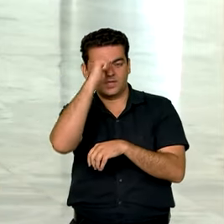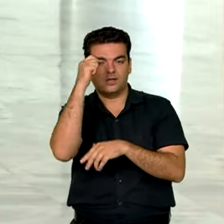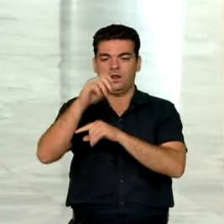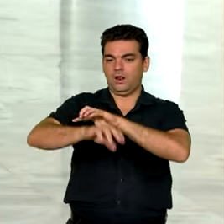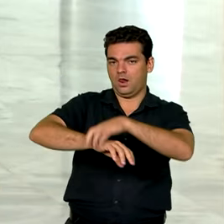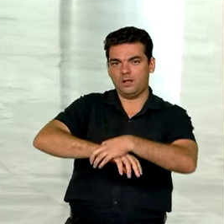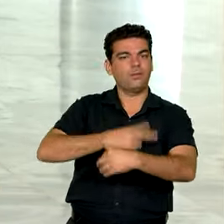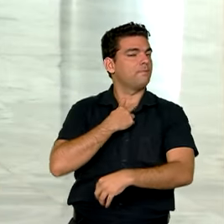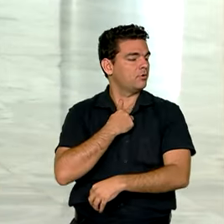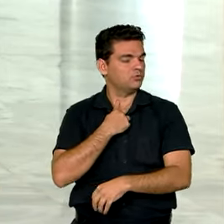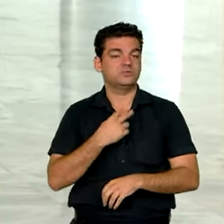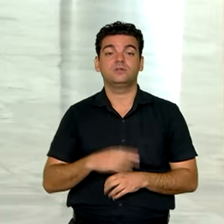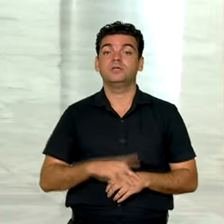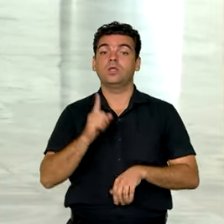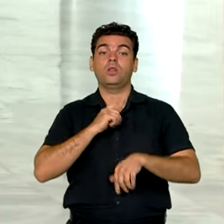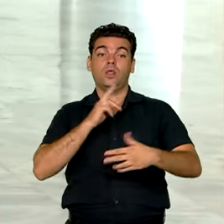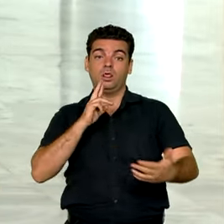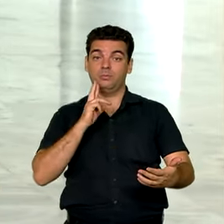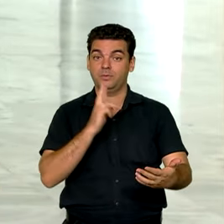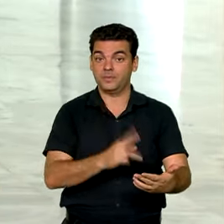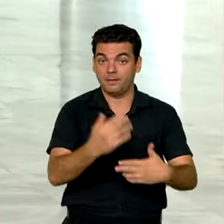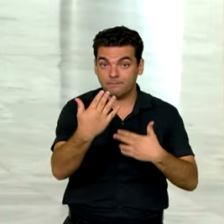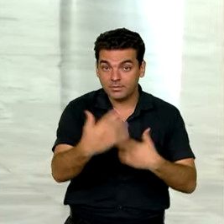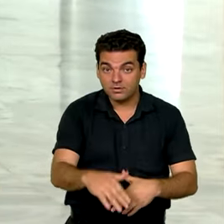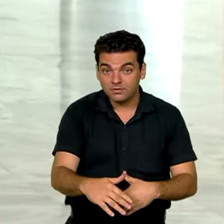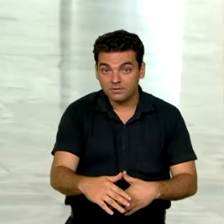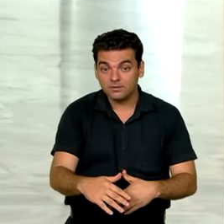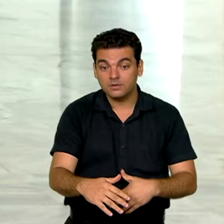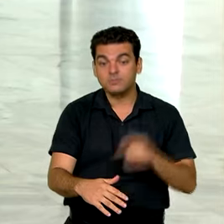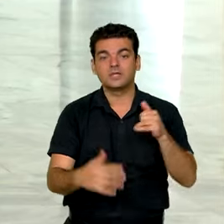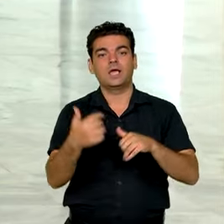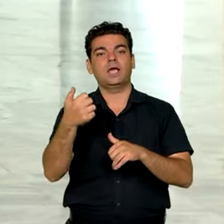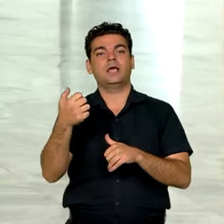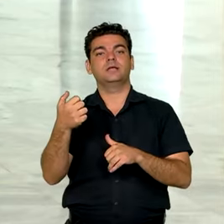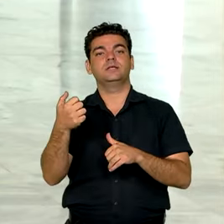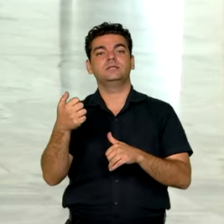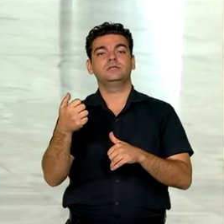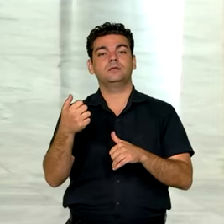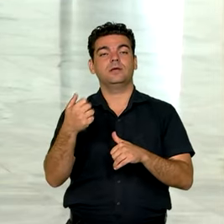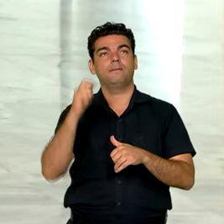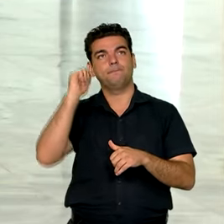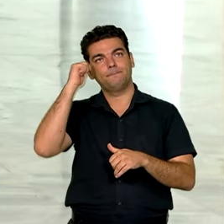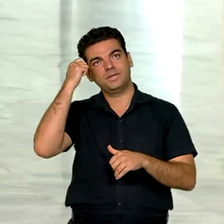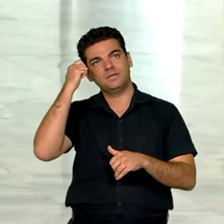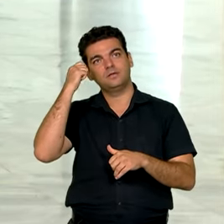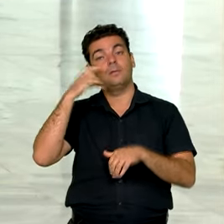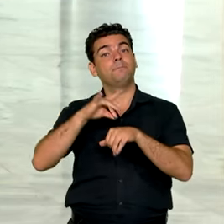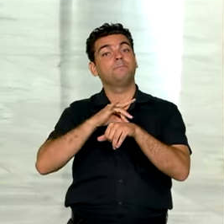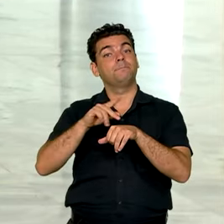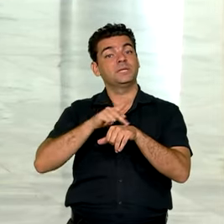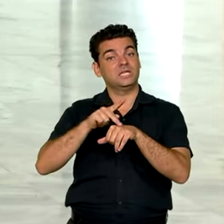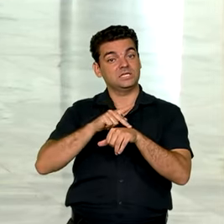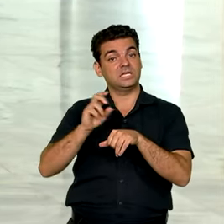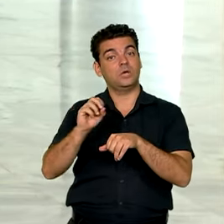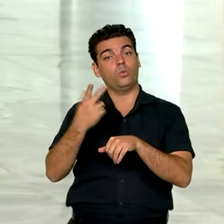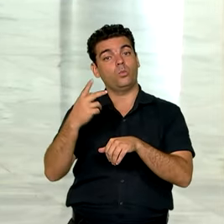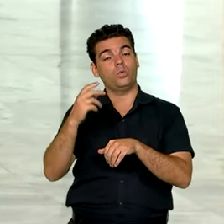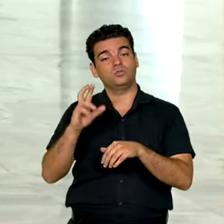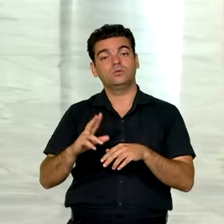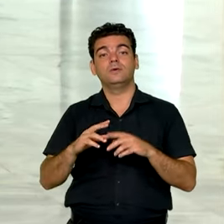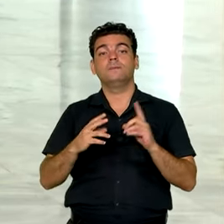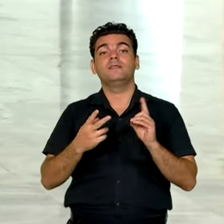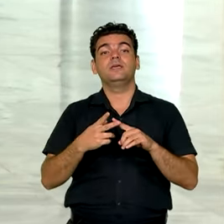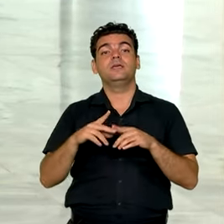relógio. E na hora de responder a prova, é preciso usar caneta de tinta preta, feita com material transparente.